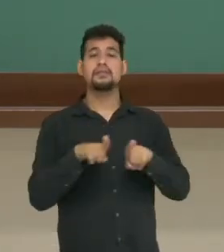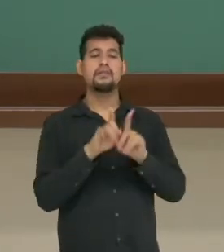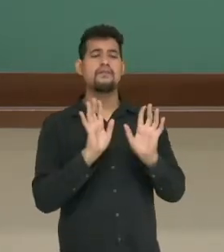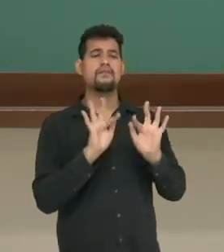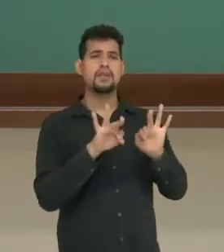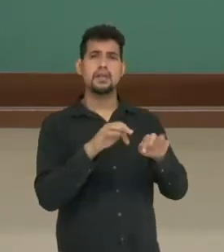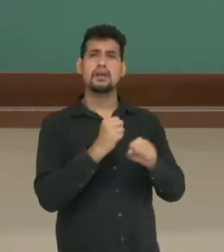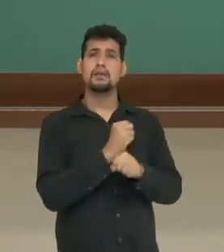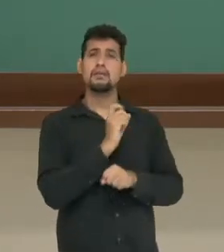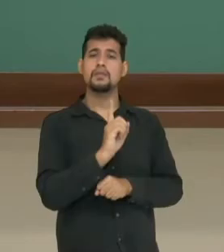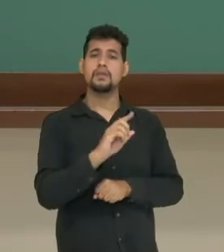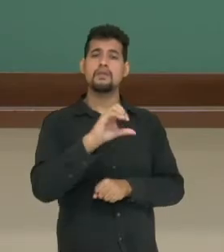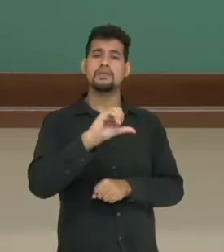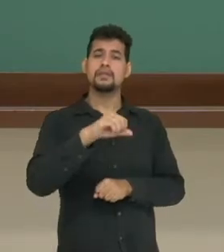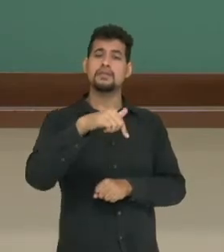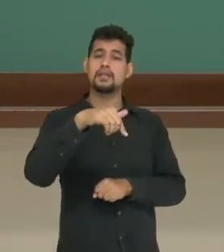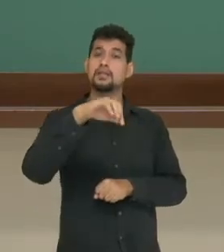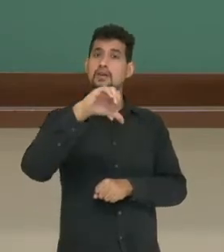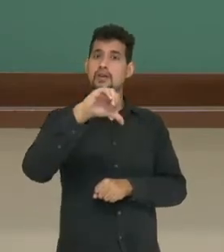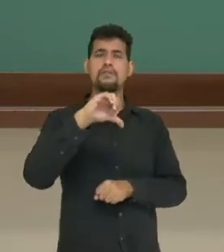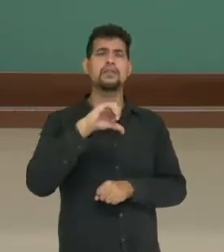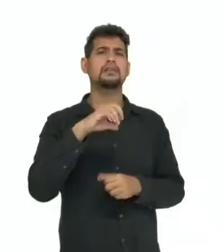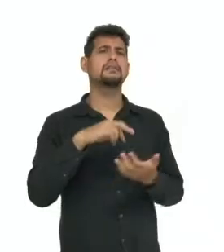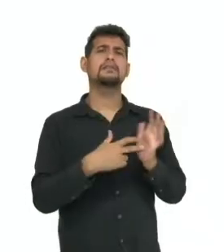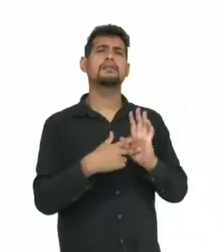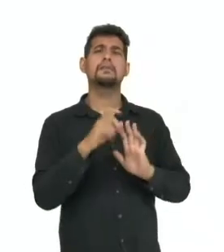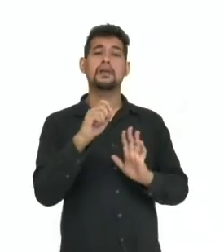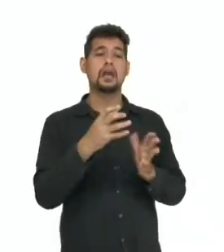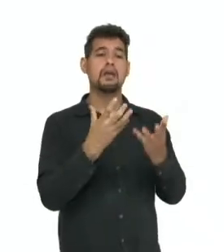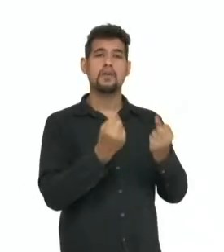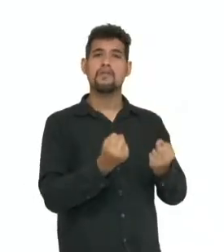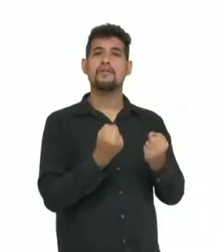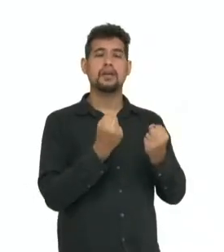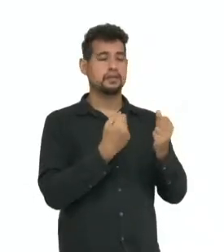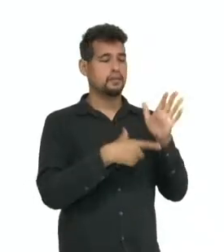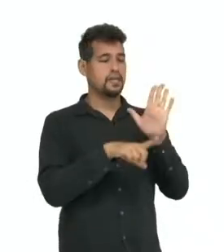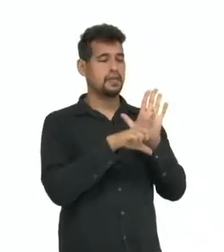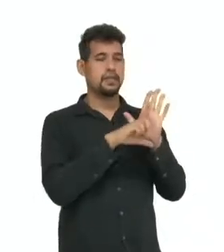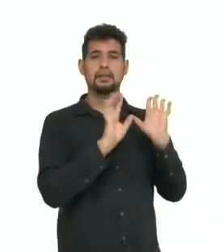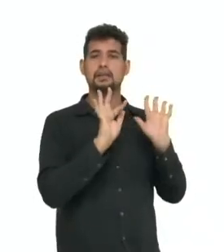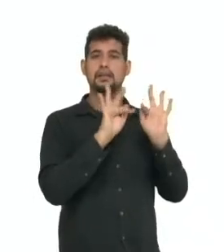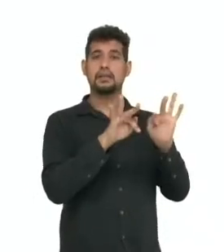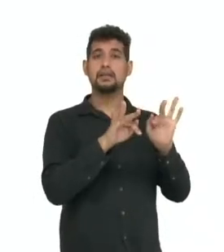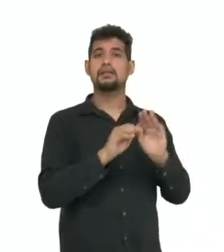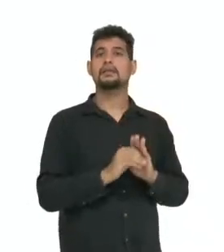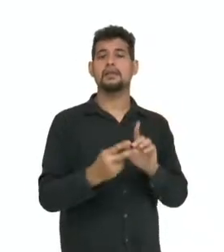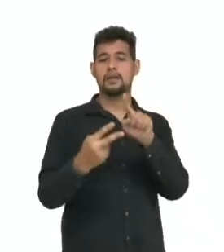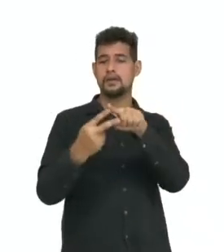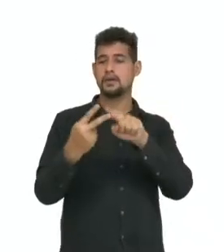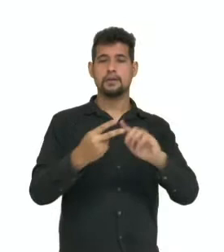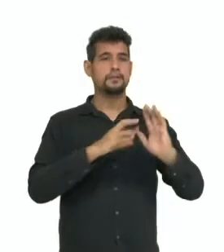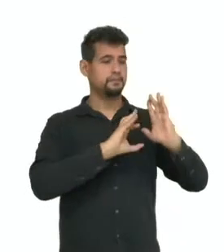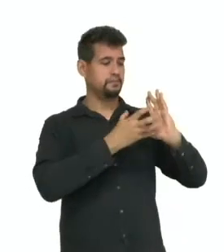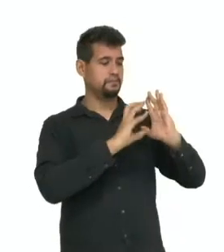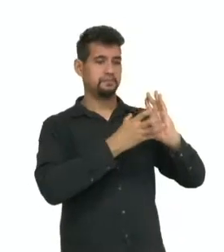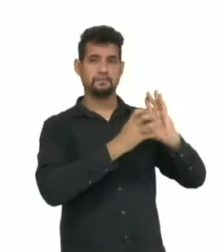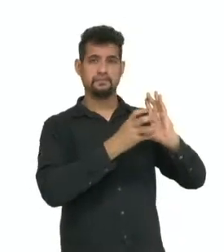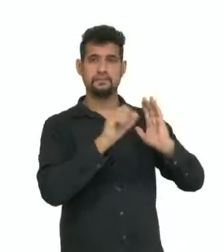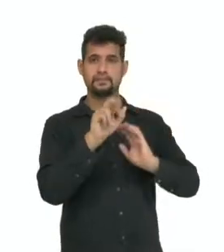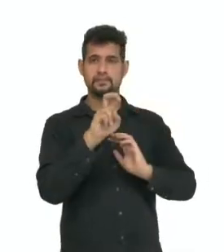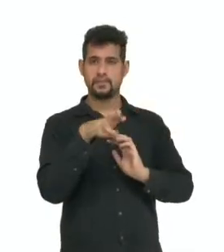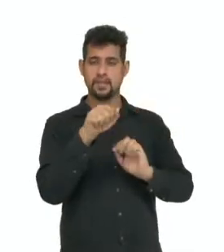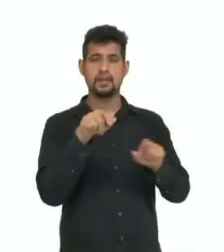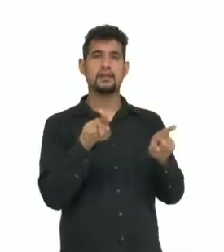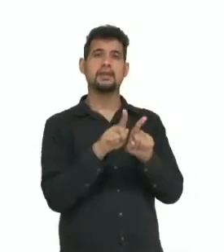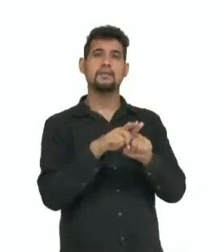de 1979, em dezembro, foi aprovada uma lei que pôs fim ao bipartidarismo de Arena e MDB